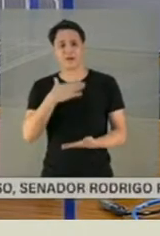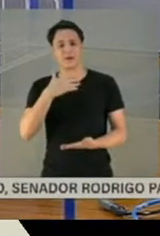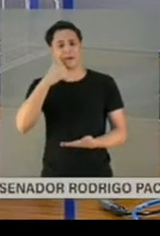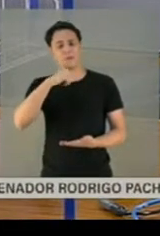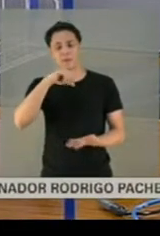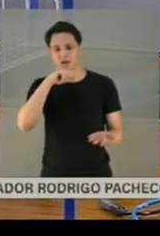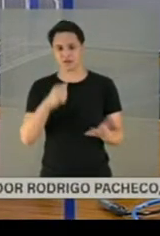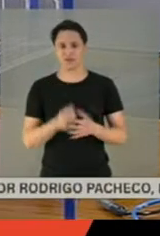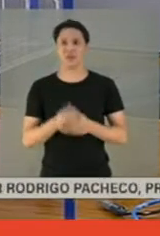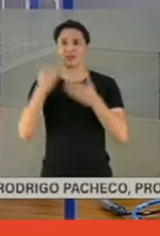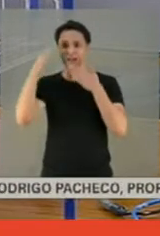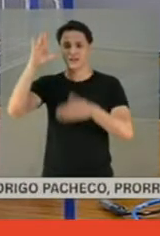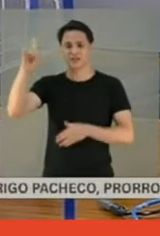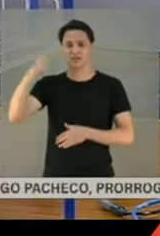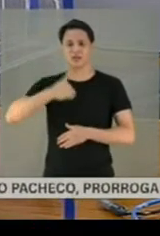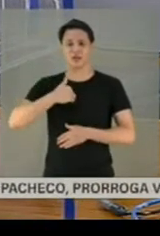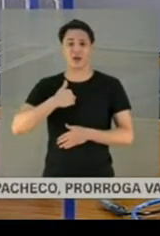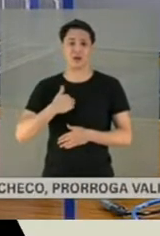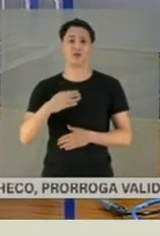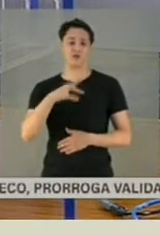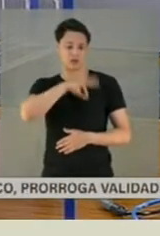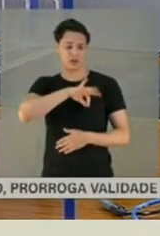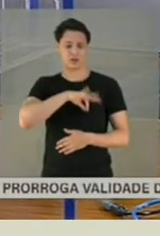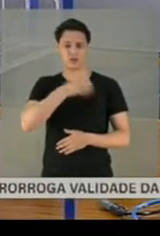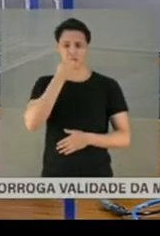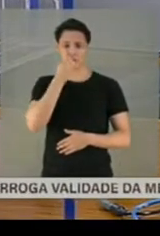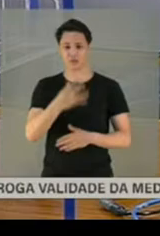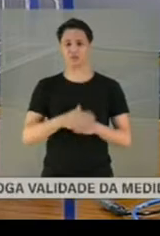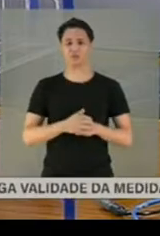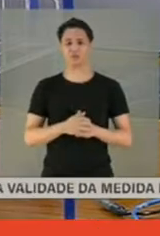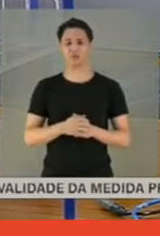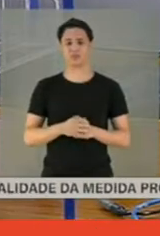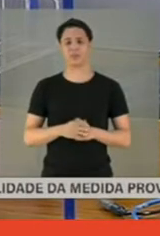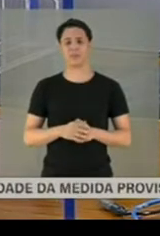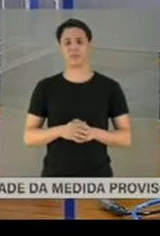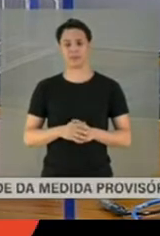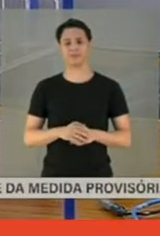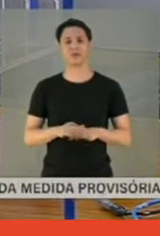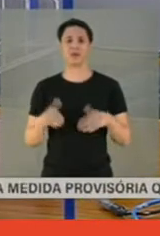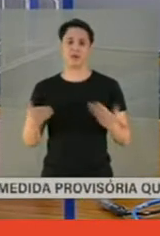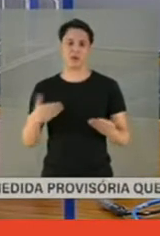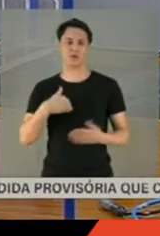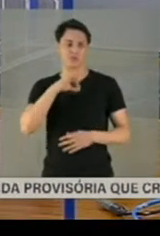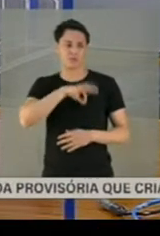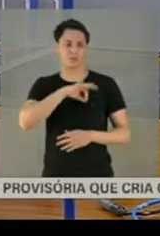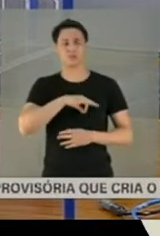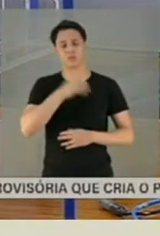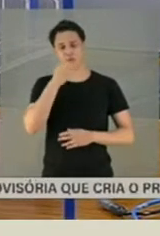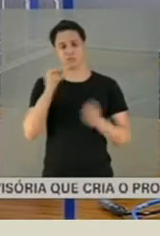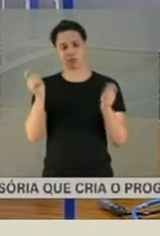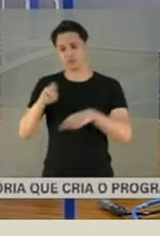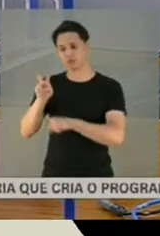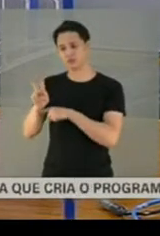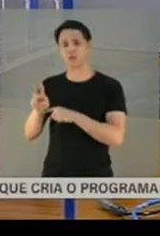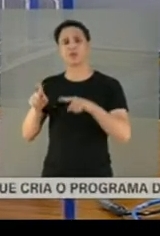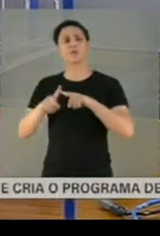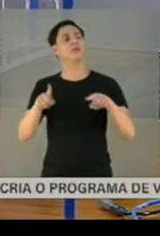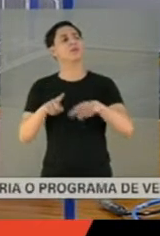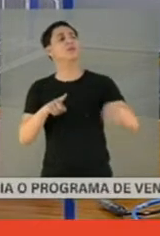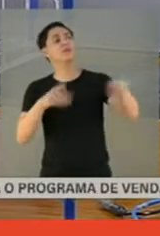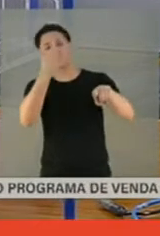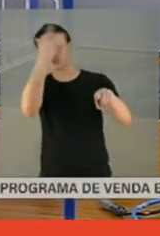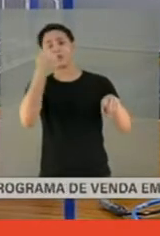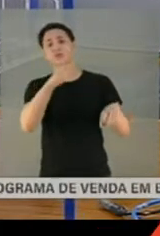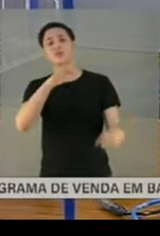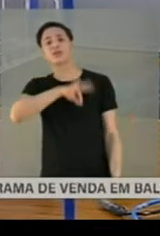ganho razoavelmente bem, porque não ganho o bem como deveria. Mas e as pessoas que não têm renda?